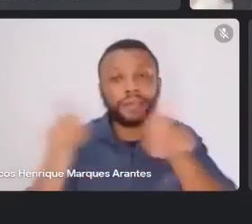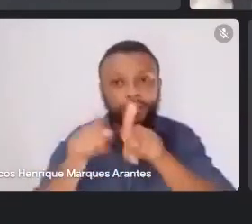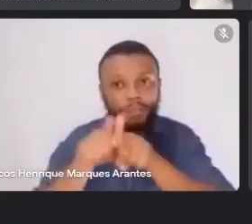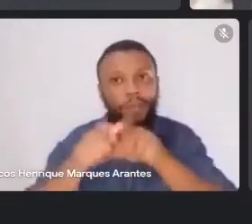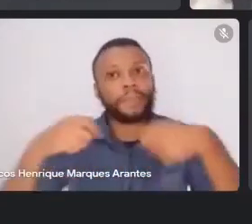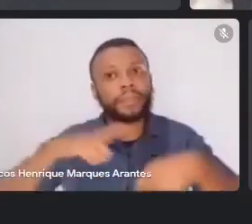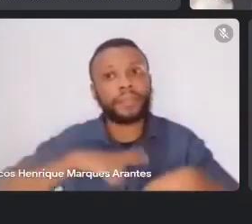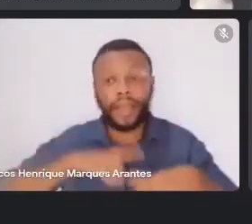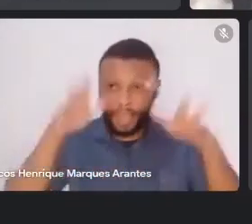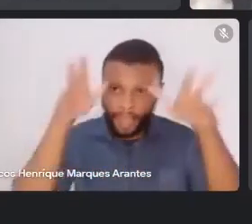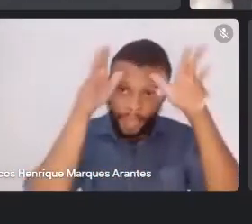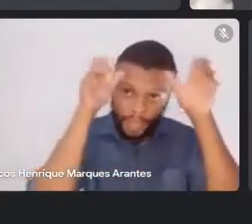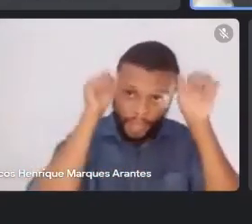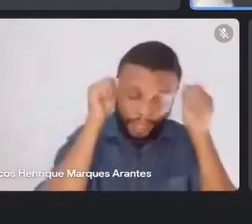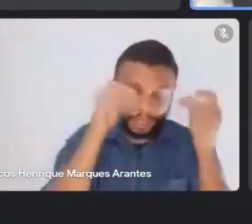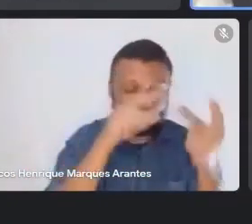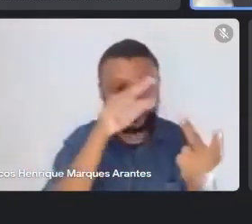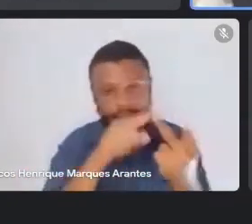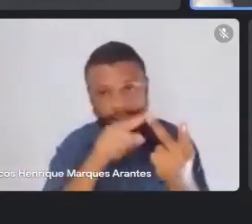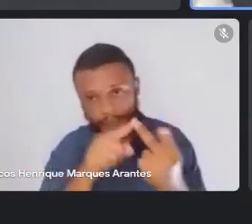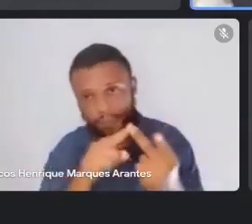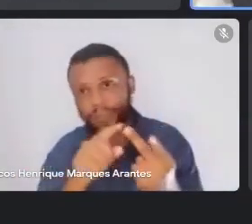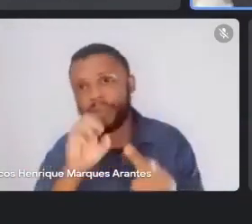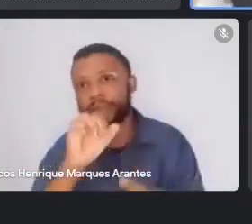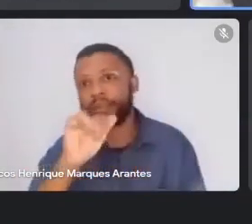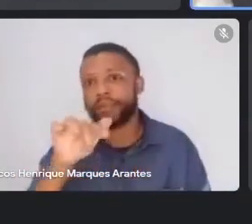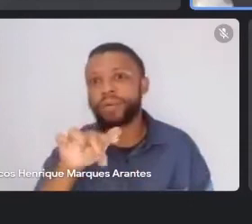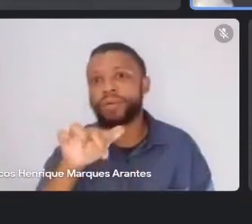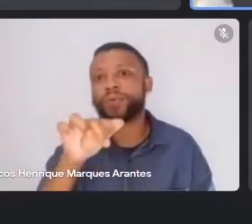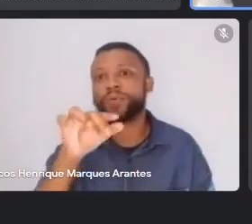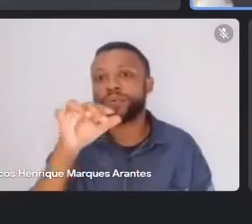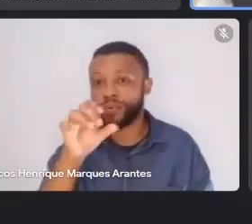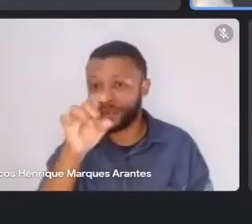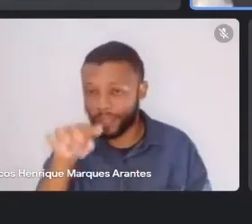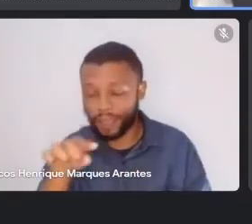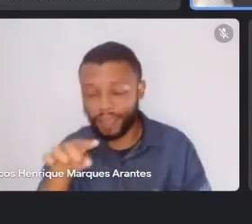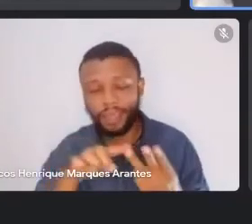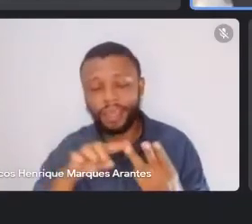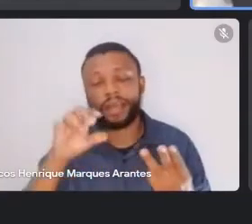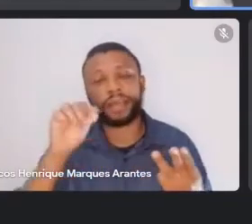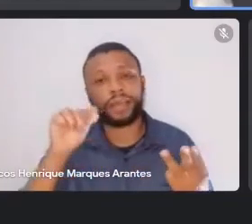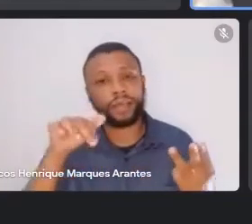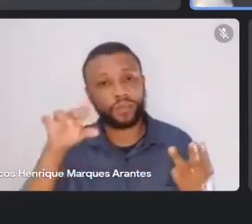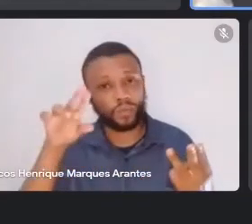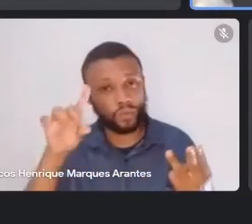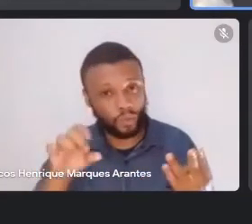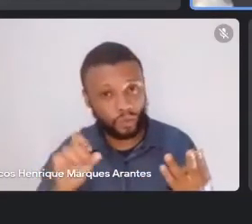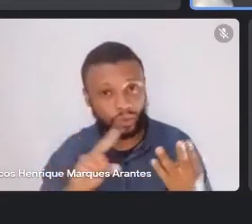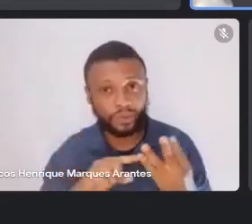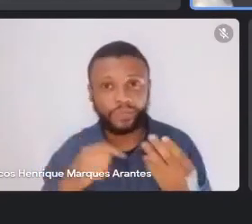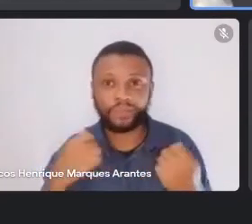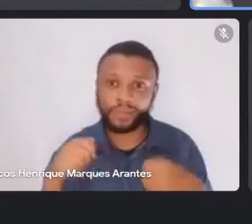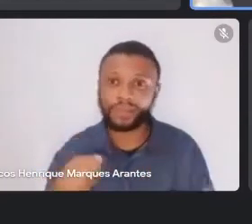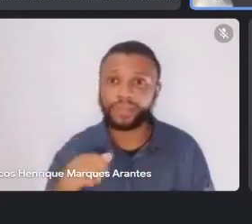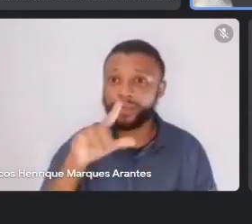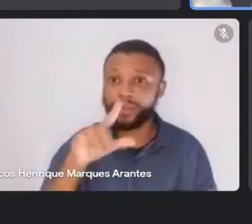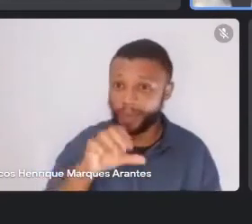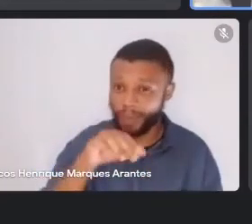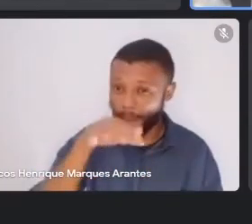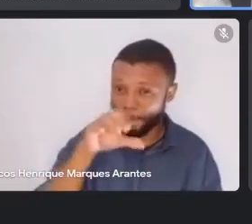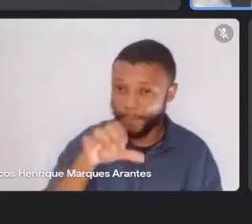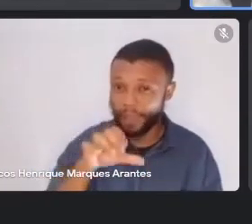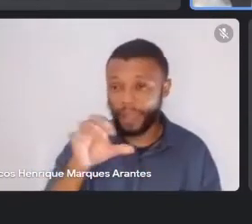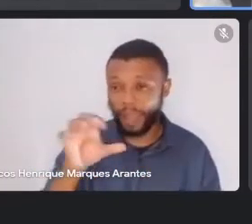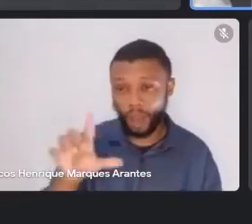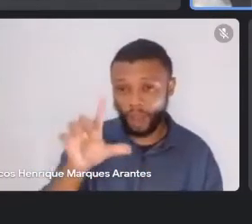Acre, Cantagalo, São José, Cadu, tem que ir do Leme ao Leblon, tem que